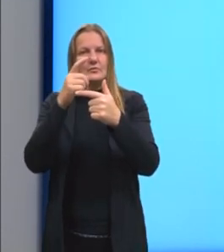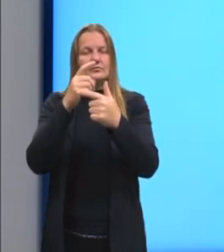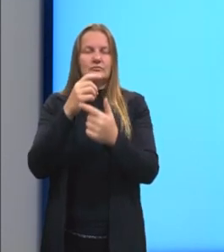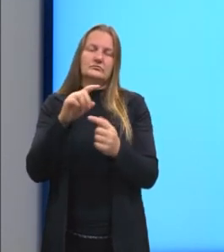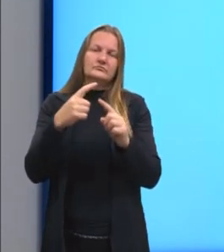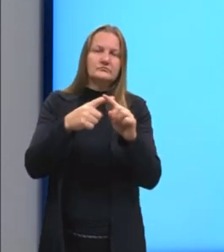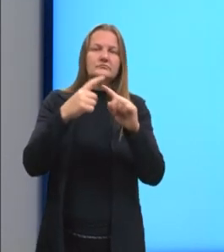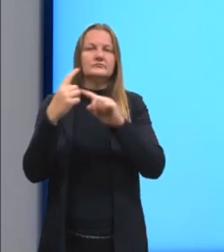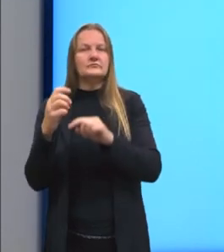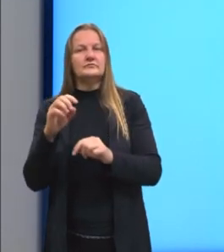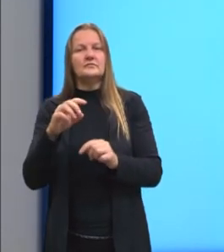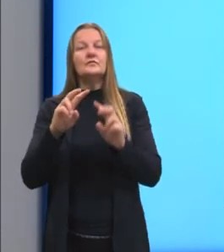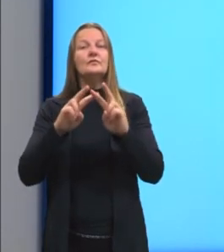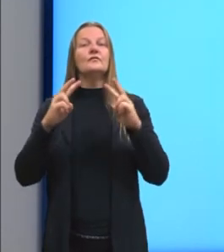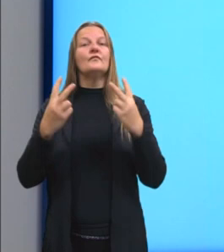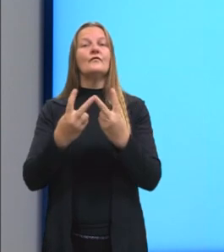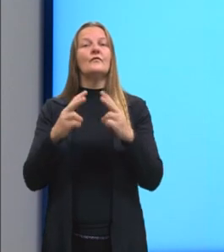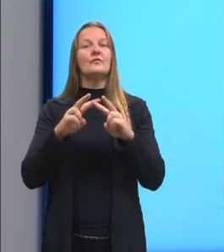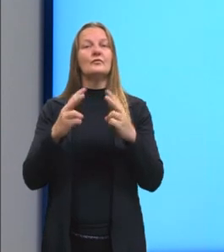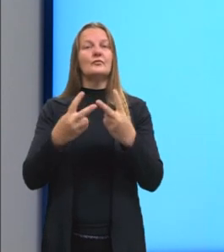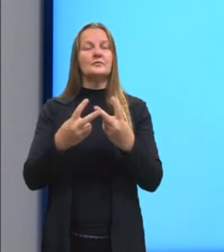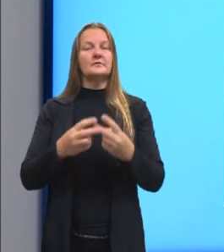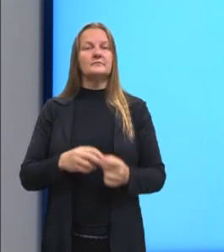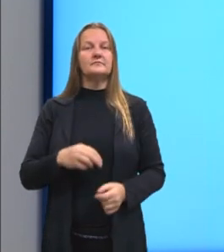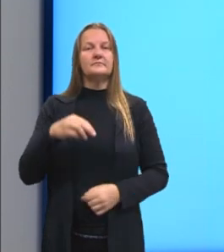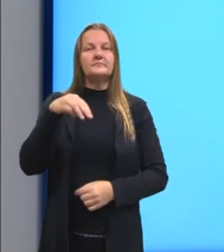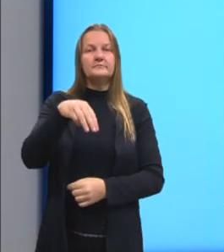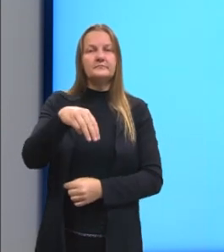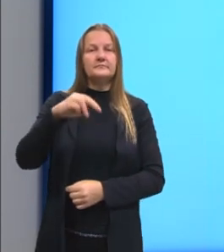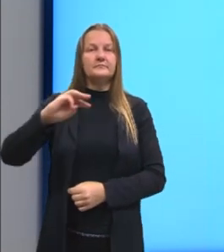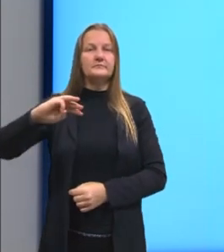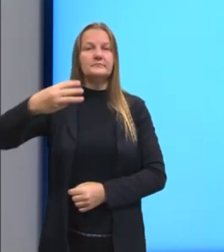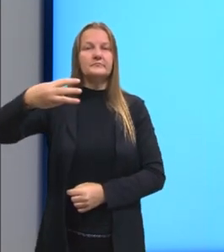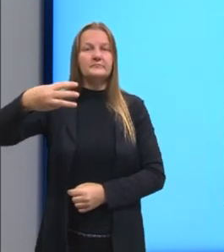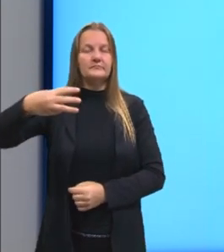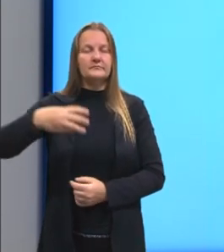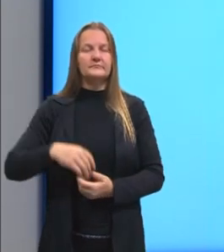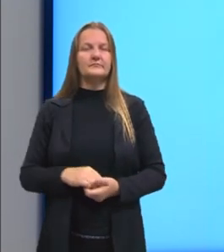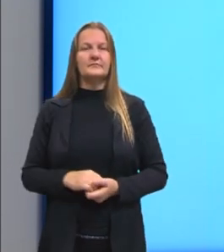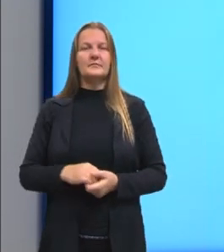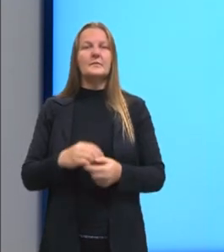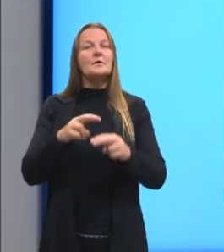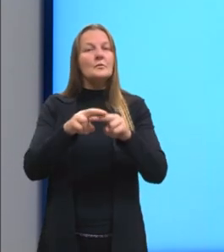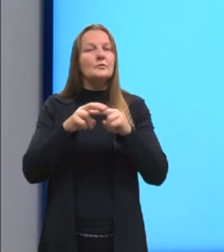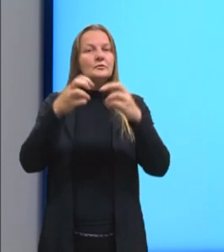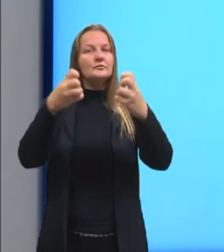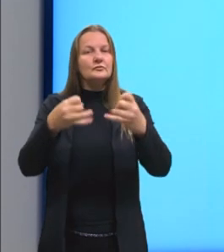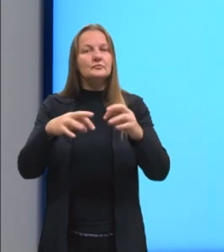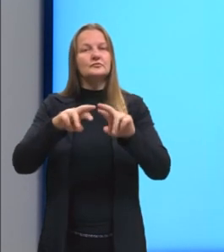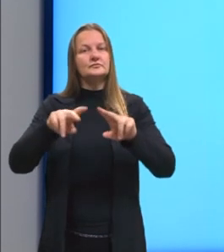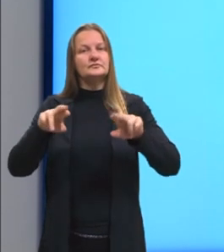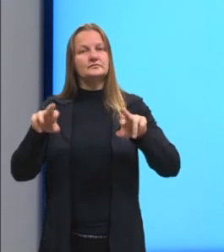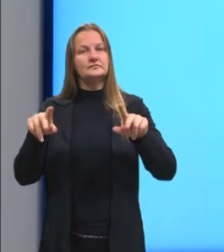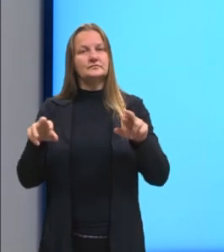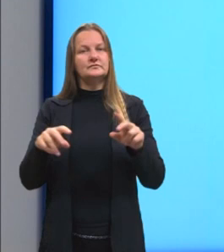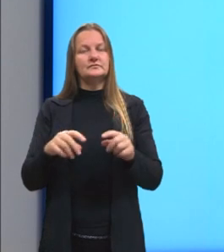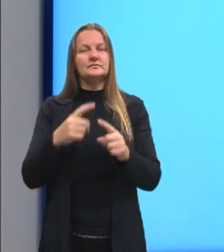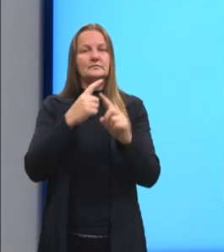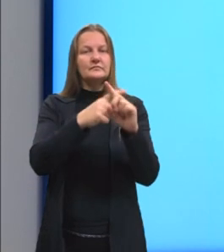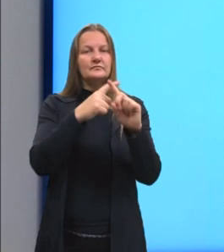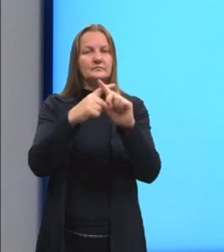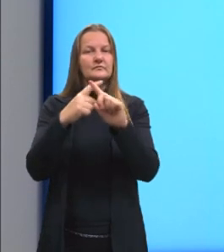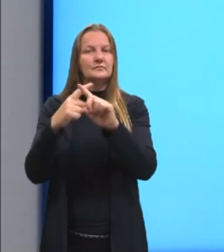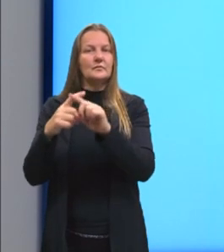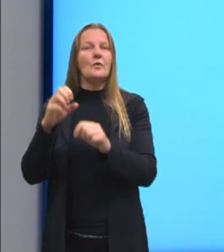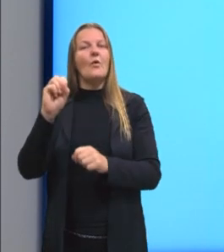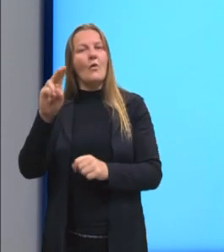Enquanto no volume, a unidade padrão é o metro cúbico. Portanto, utilizamos sempre a multiplicação,